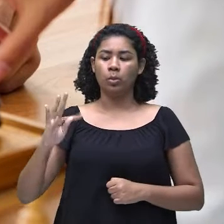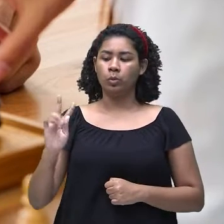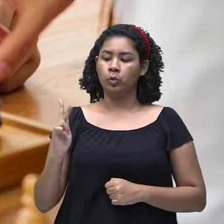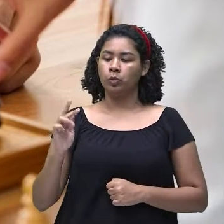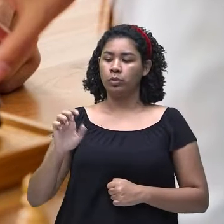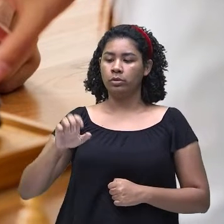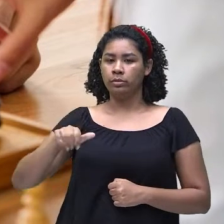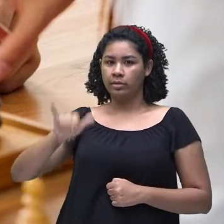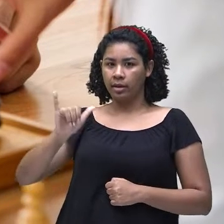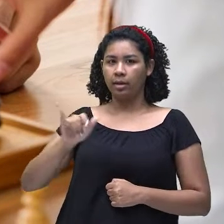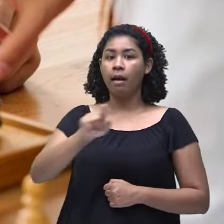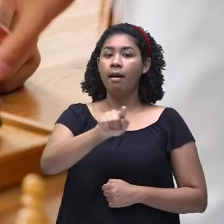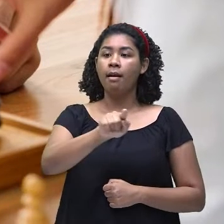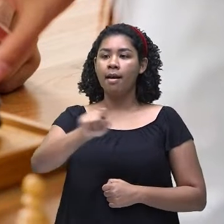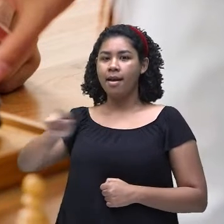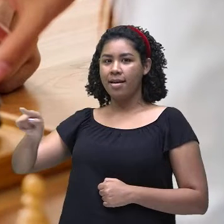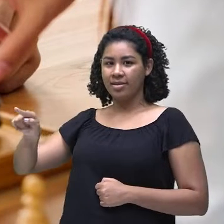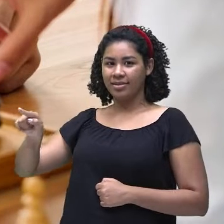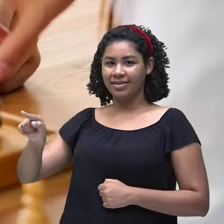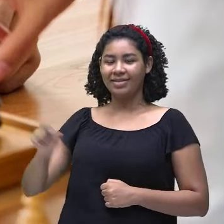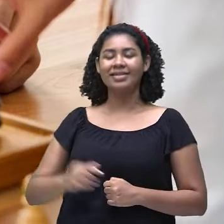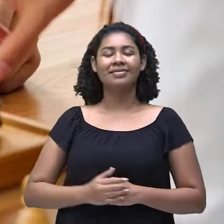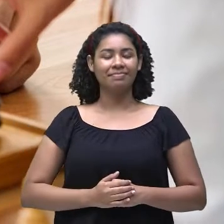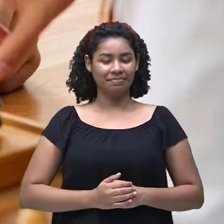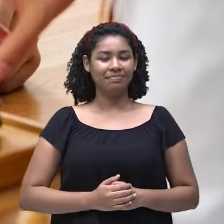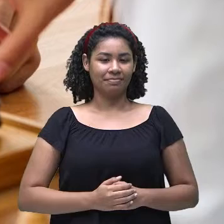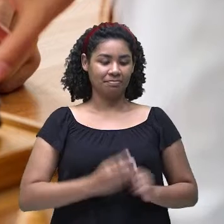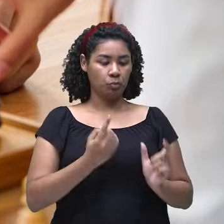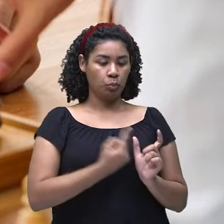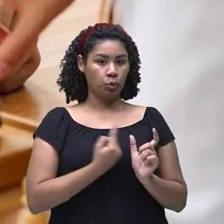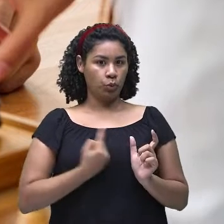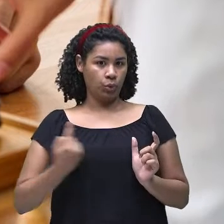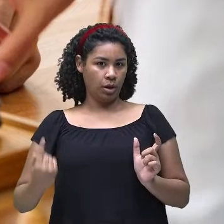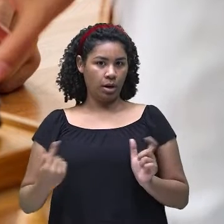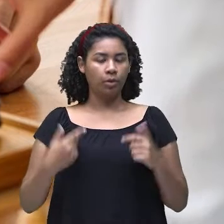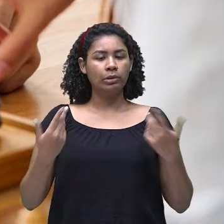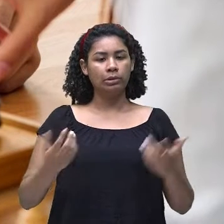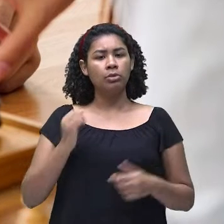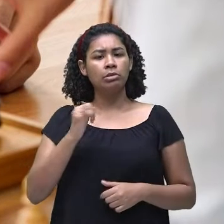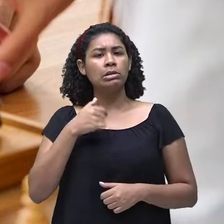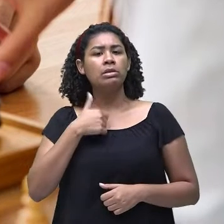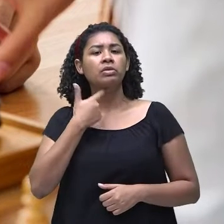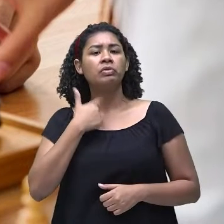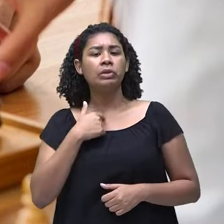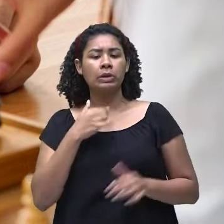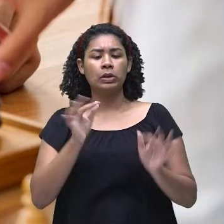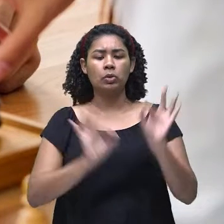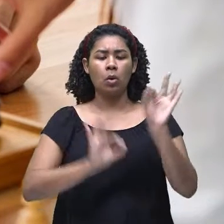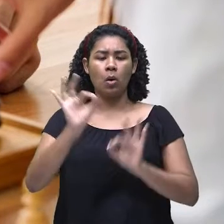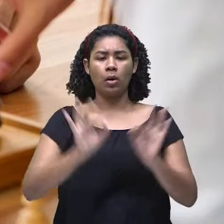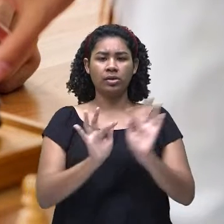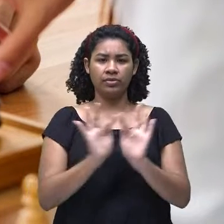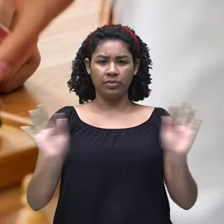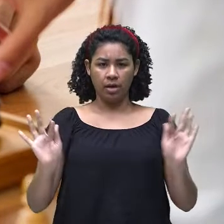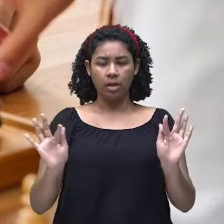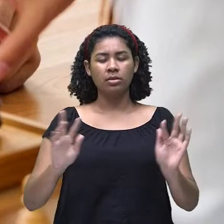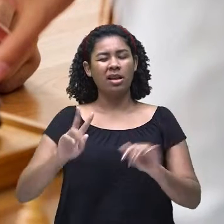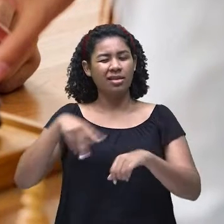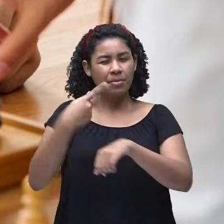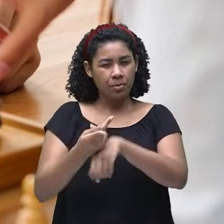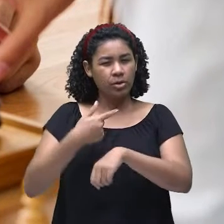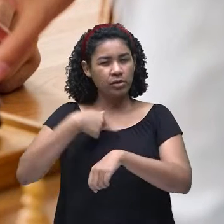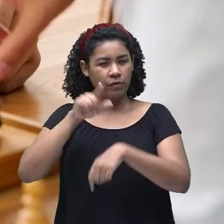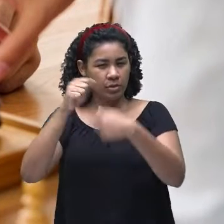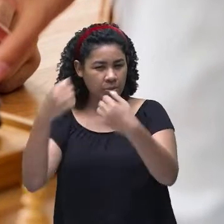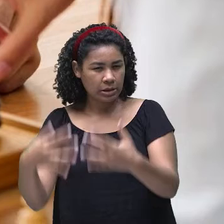eles, né? Porque é no plural. Então, se eu quisesse formar uma frase, a gente vai ver daqui a pouco, mais assim detalhado. Mas seria